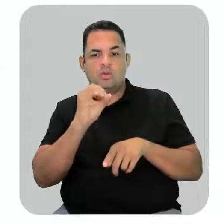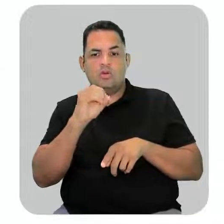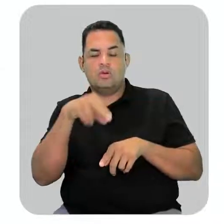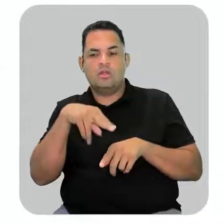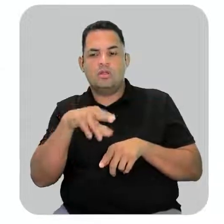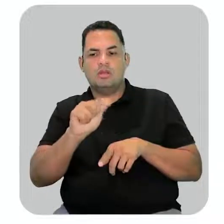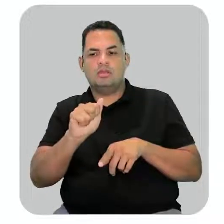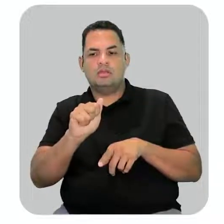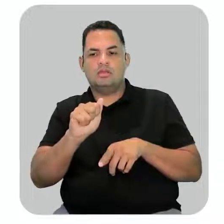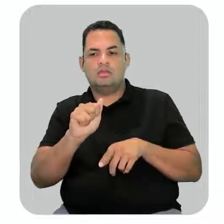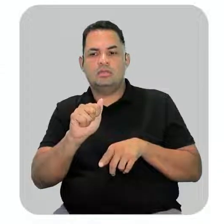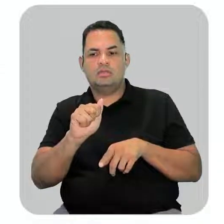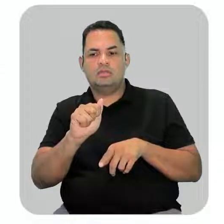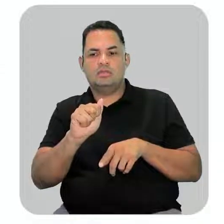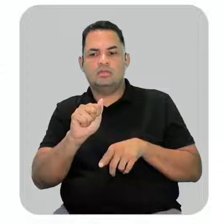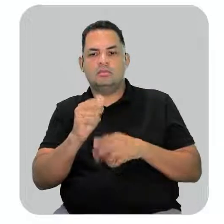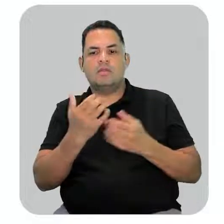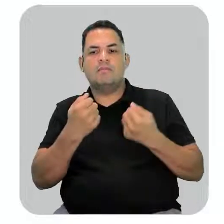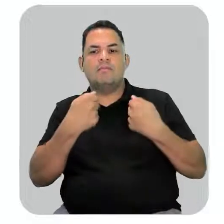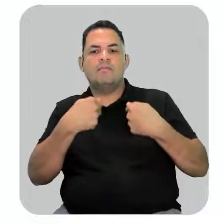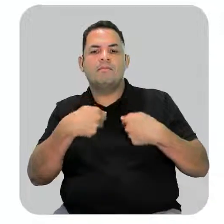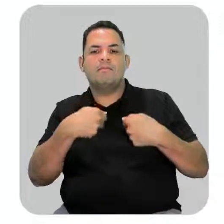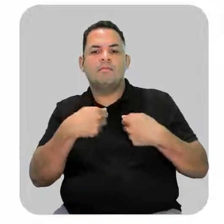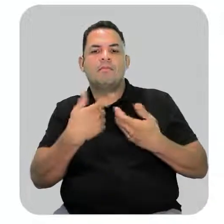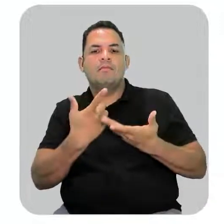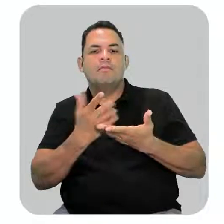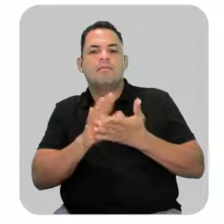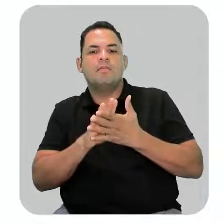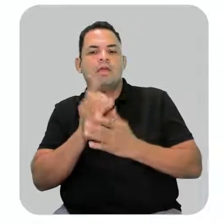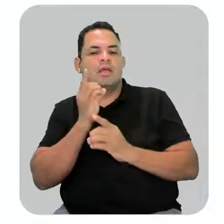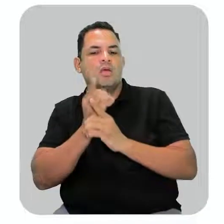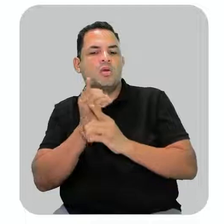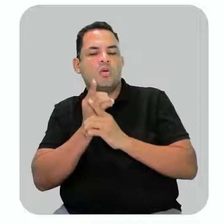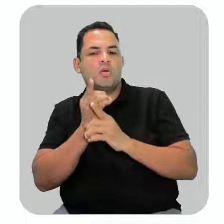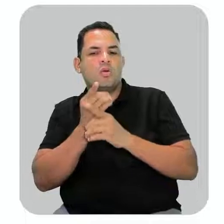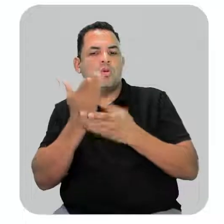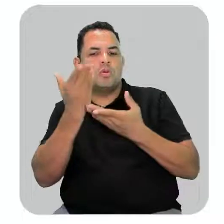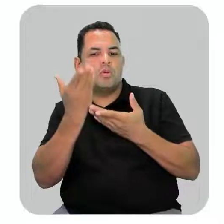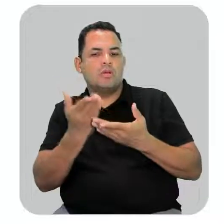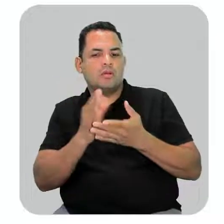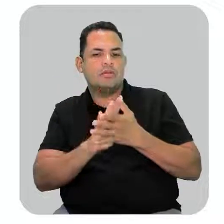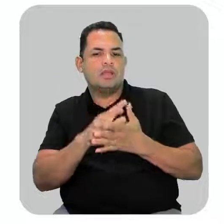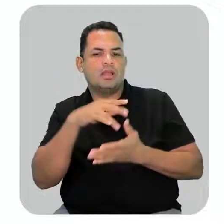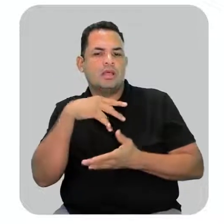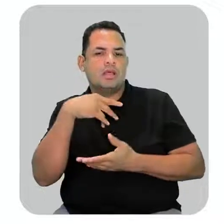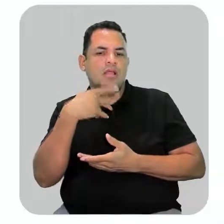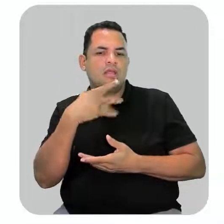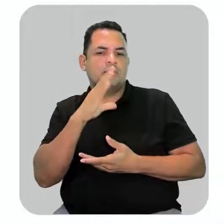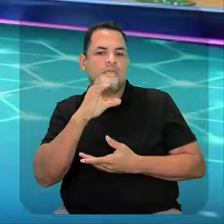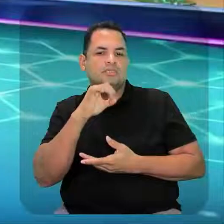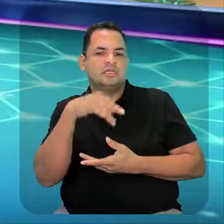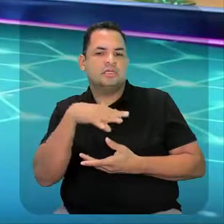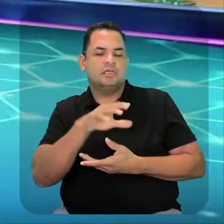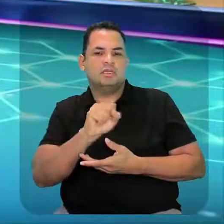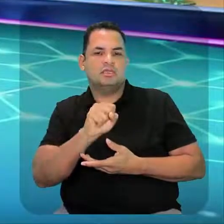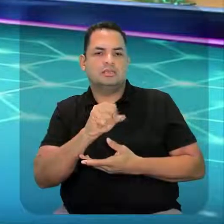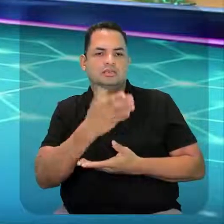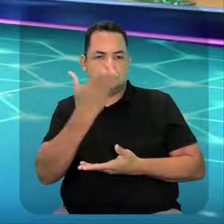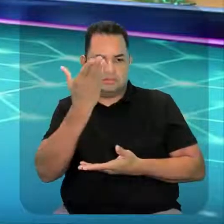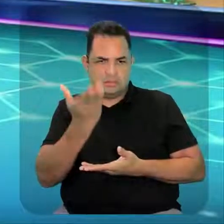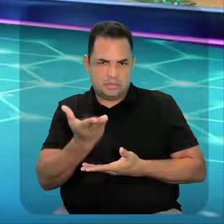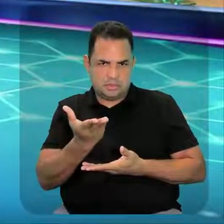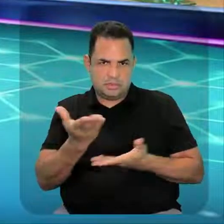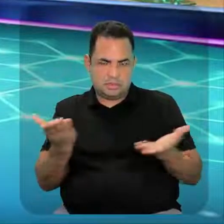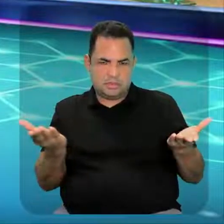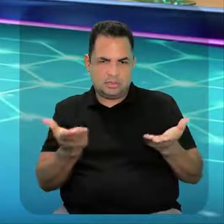ONA para poder identificar que trata-se de uma cetona. Então, pessoal, essa